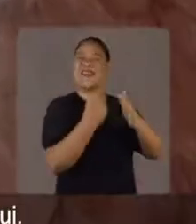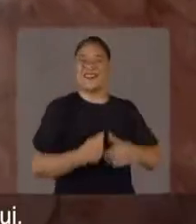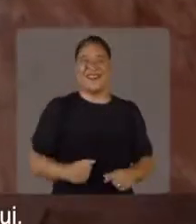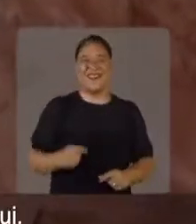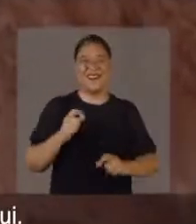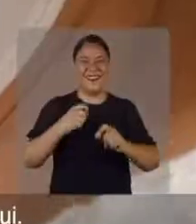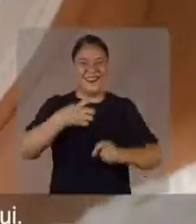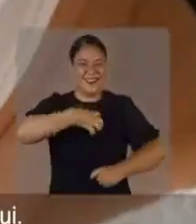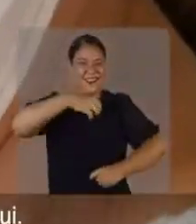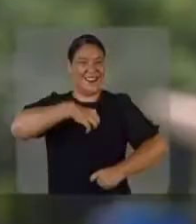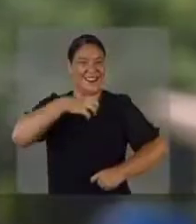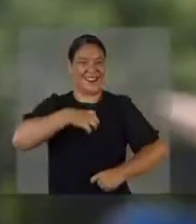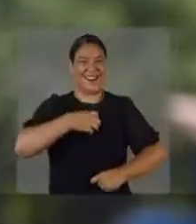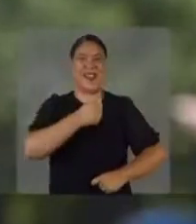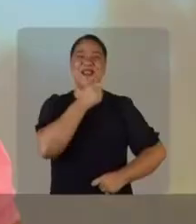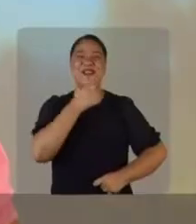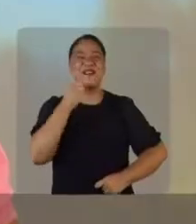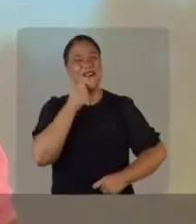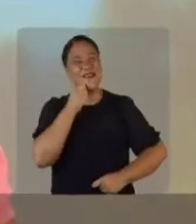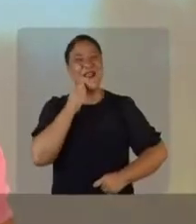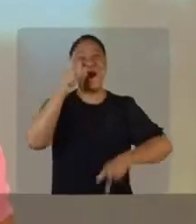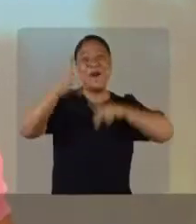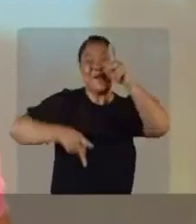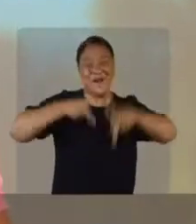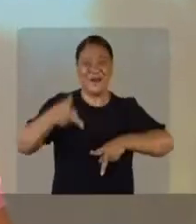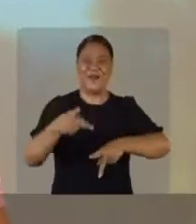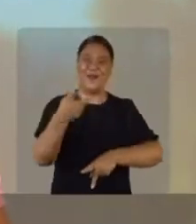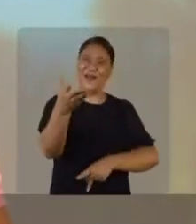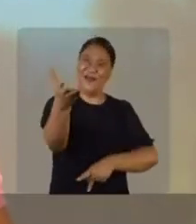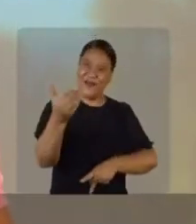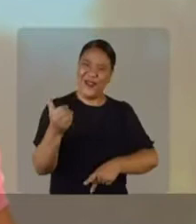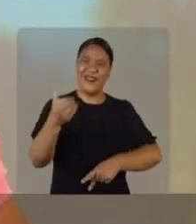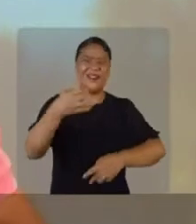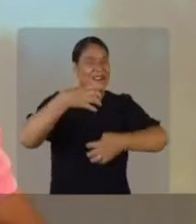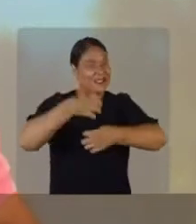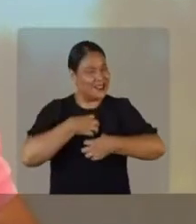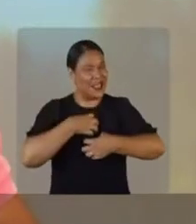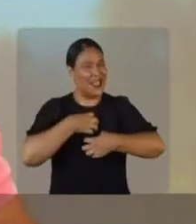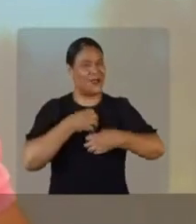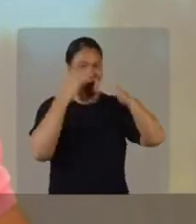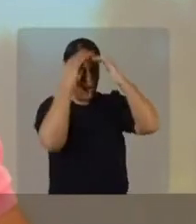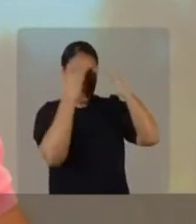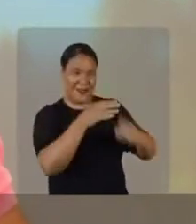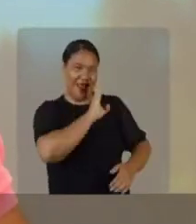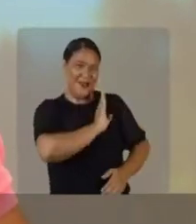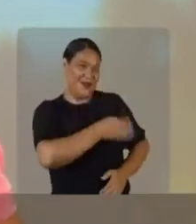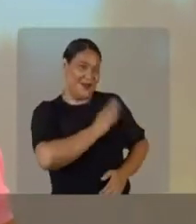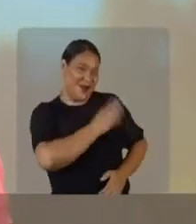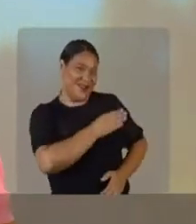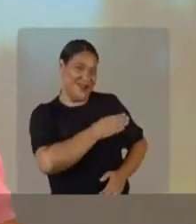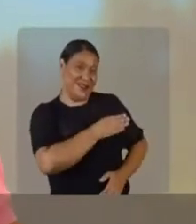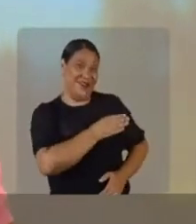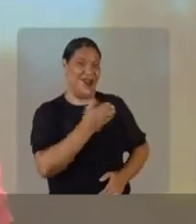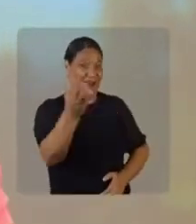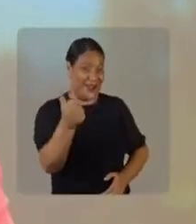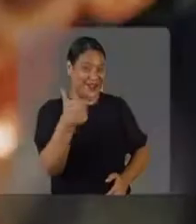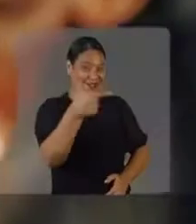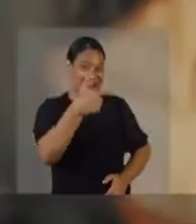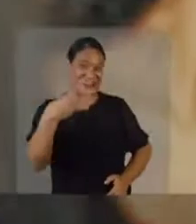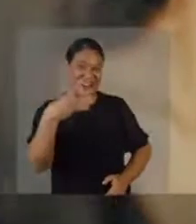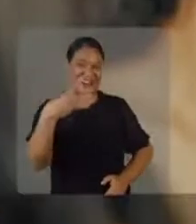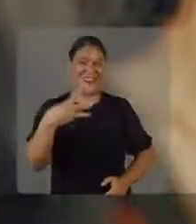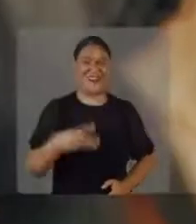do povo daqui. Vem comigo, escuta o sinal, escuta o teu coração. Vem com 23.